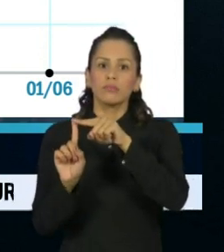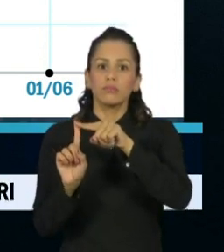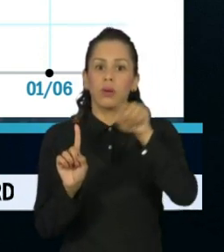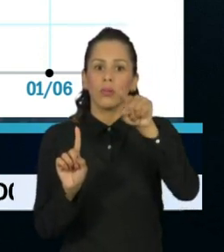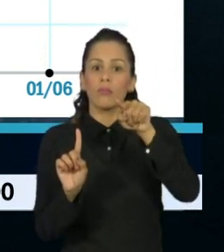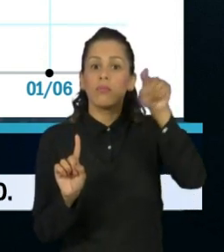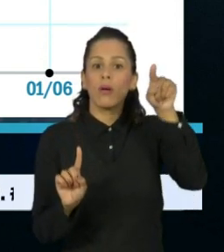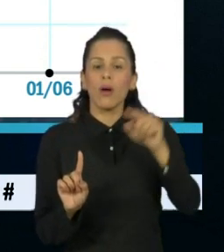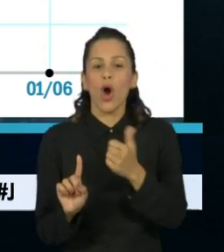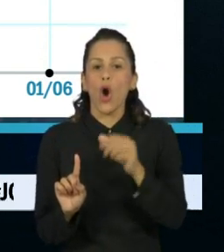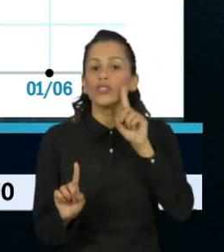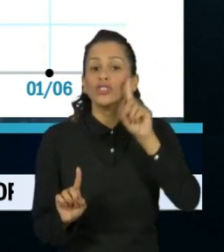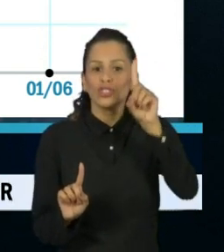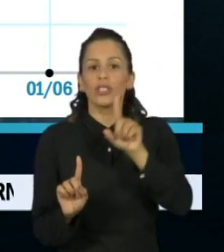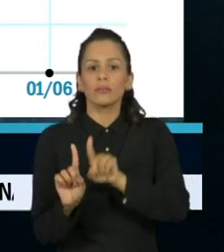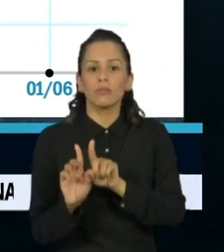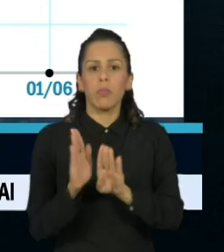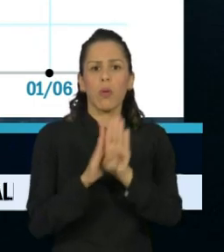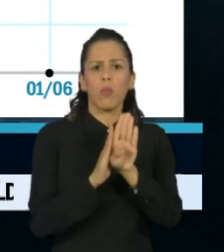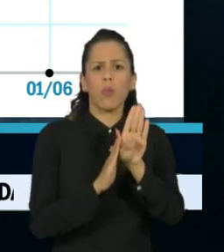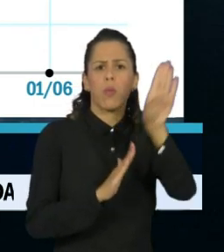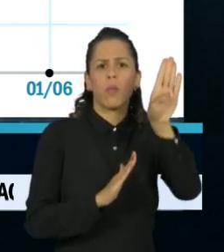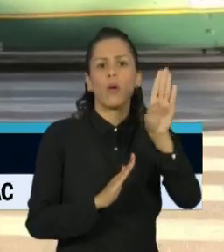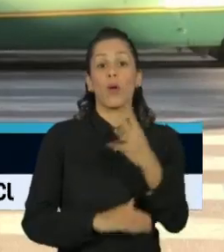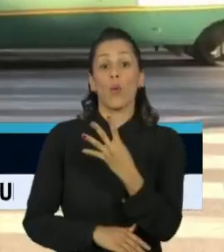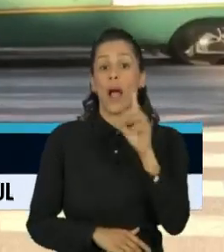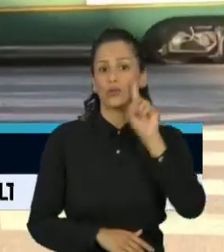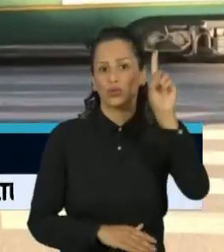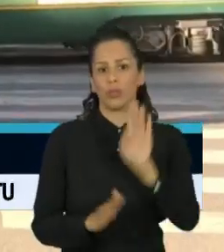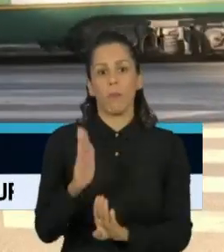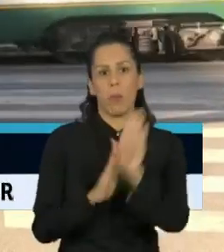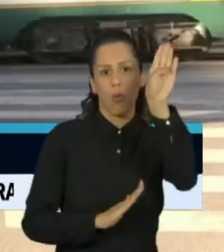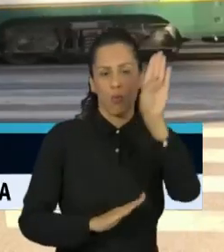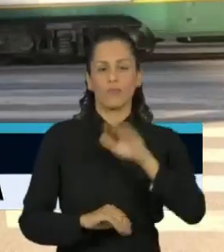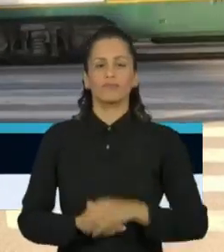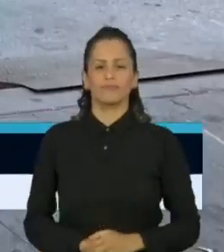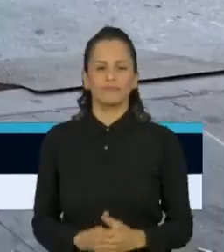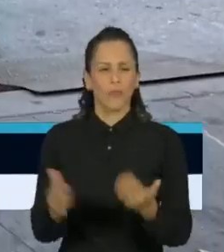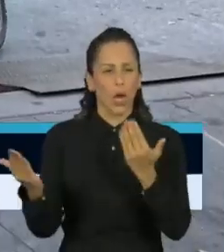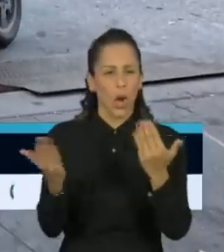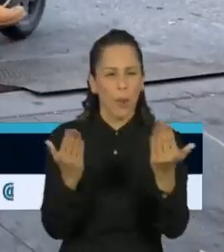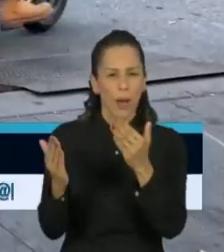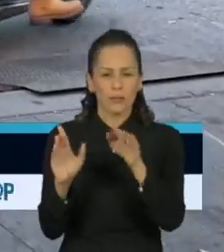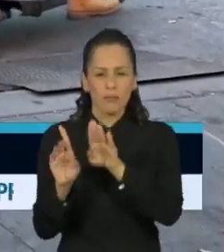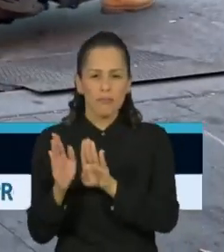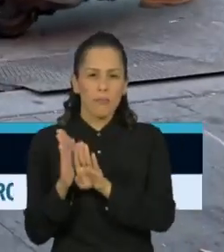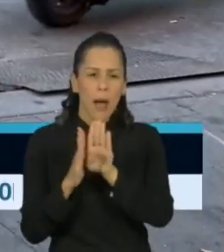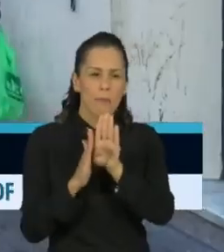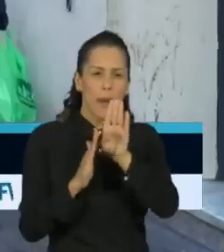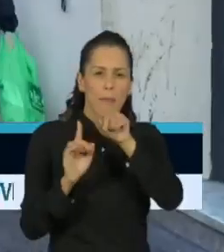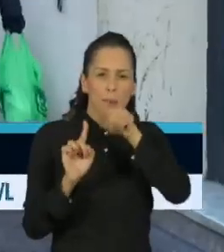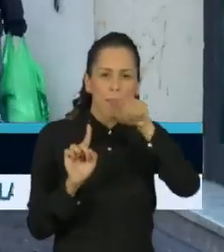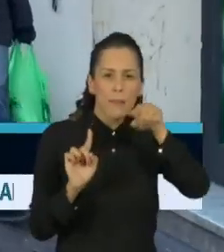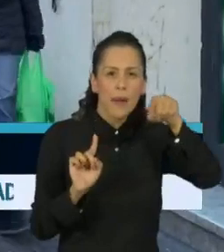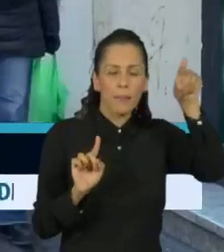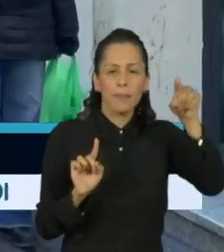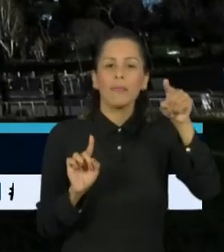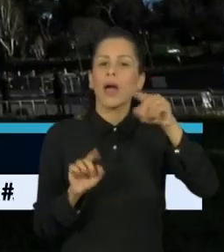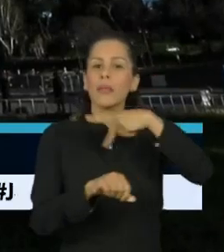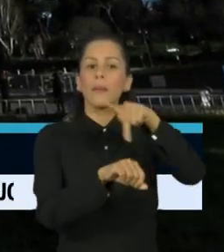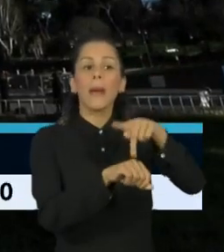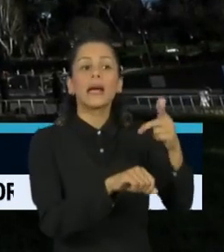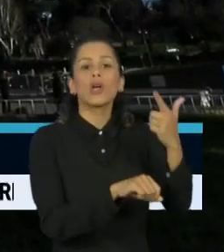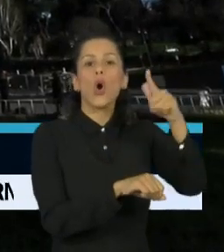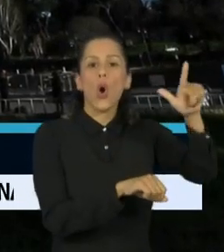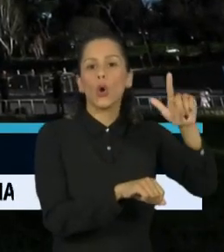7, 6 e, finalmente, 4 dias. A comparação da curva de crescimento da doença no Brasil com os países mais